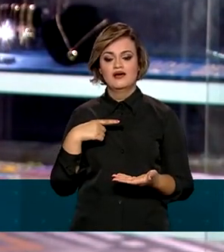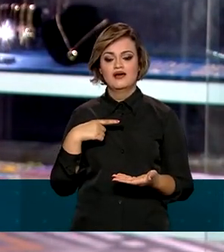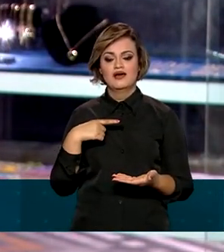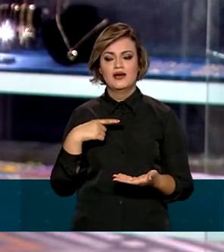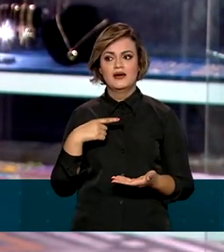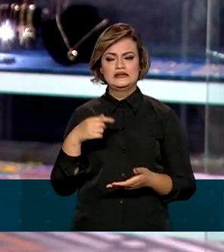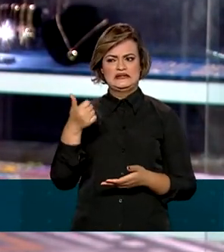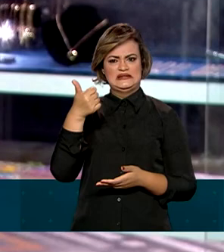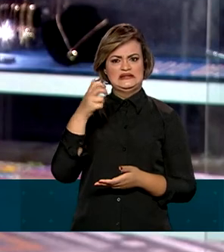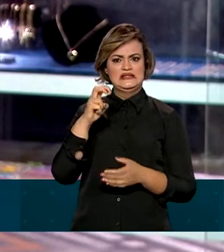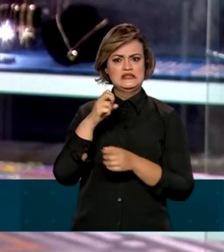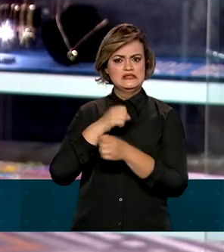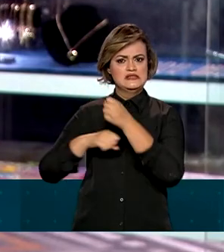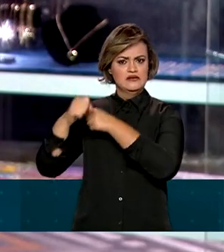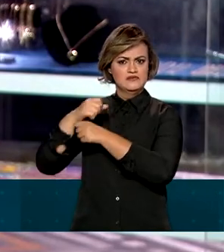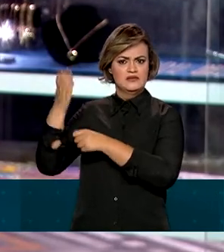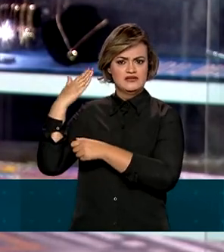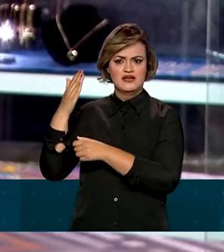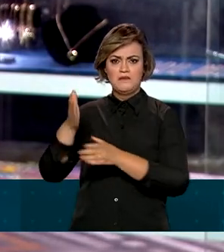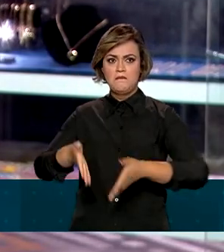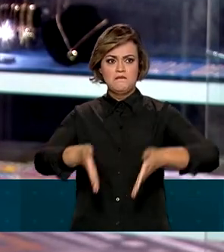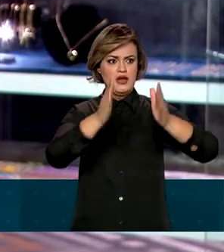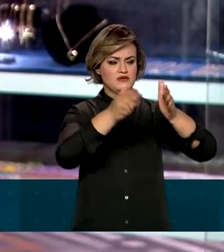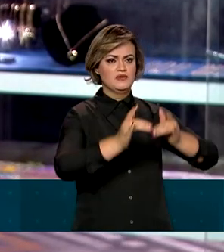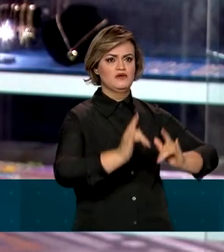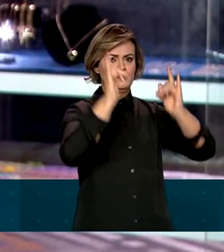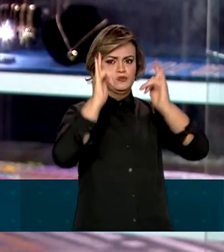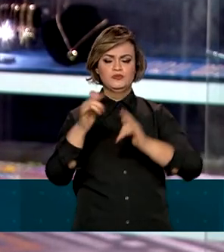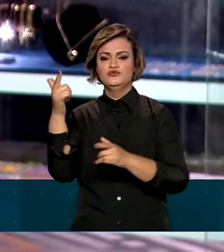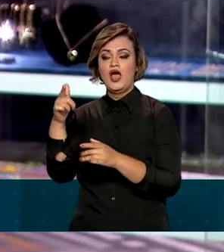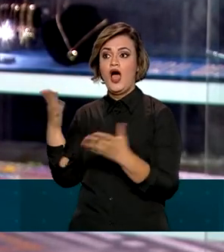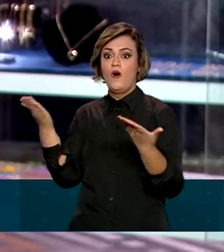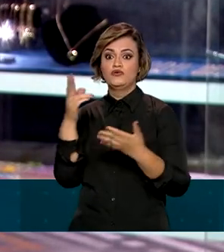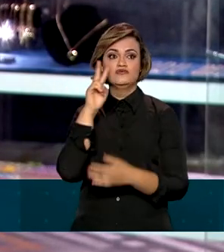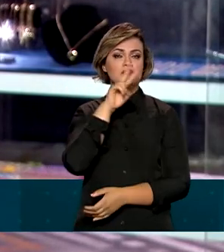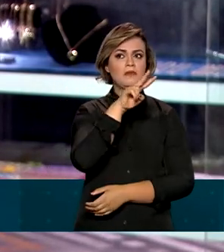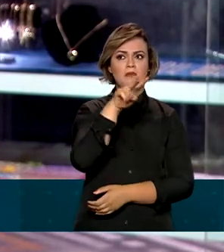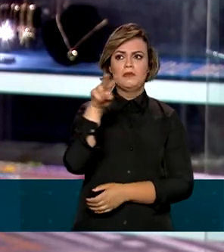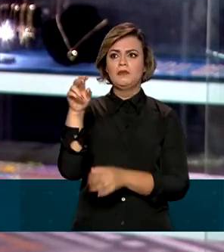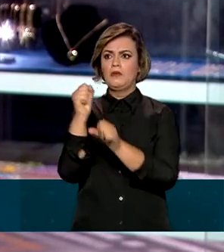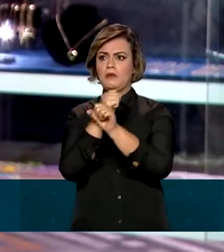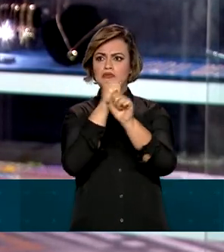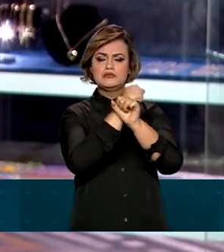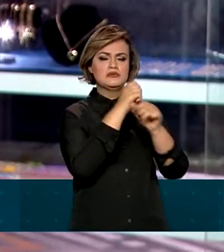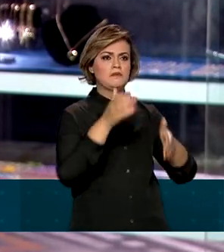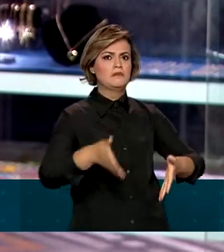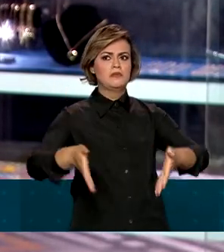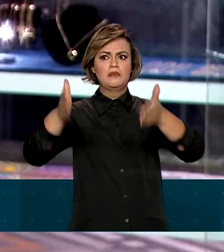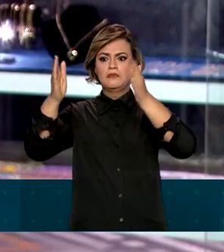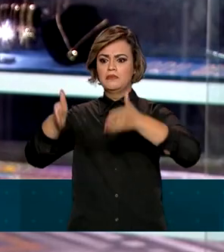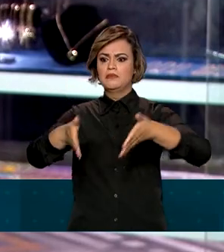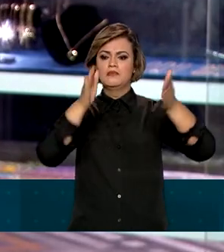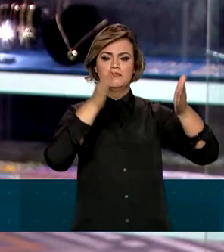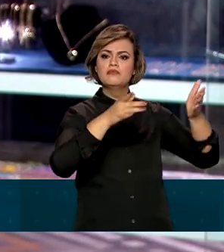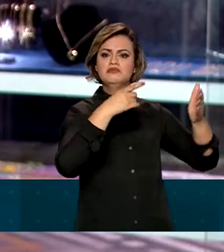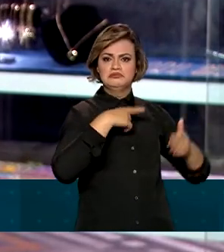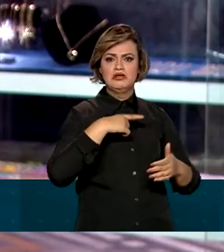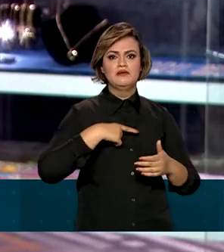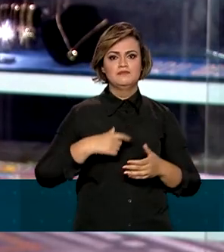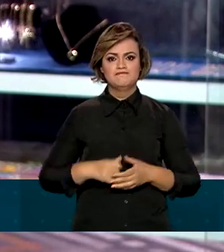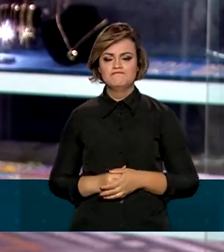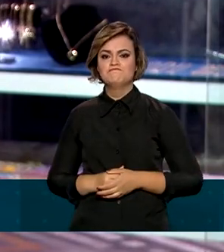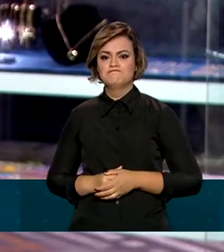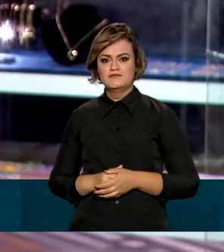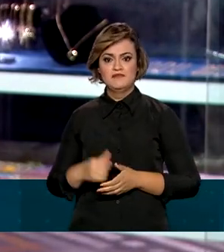Há 15 anos atrás não tinha prédios aqui. E hoje você anda pela cidade, tem muita construção, tem muitos prédios já grandes